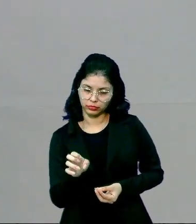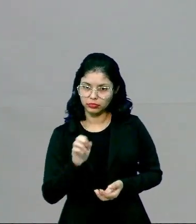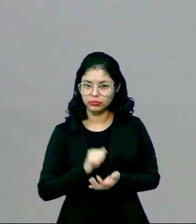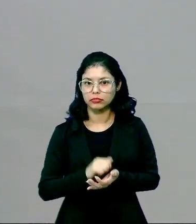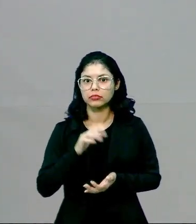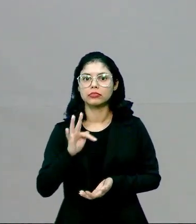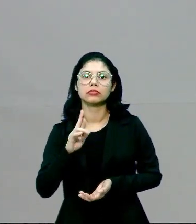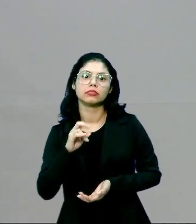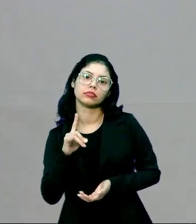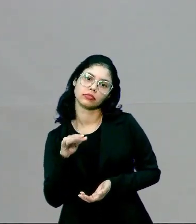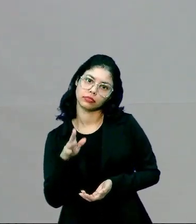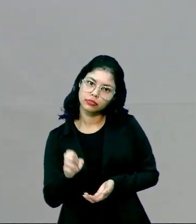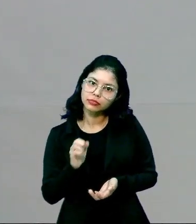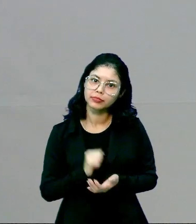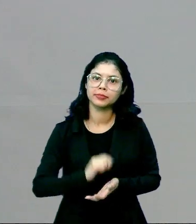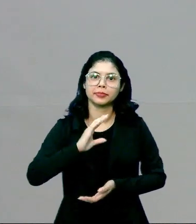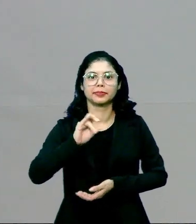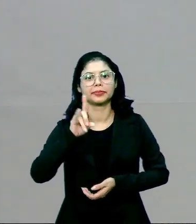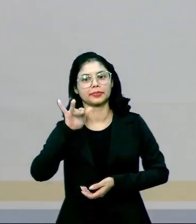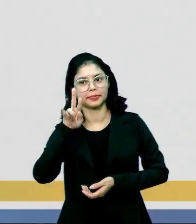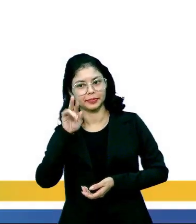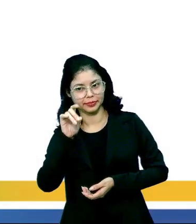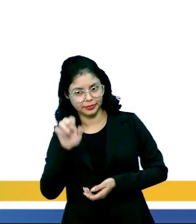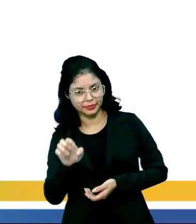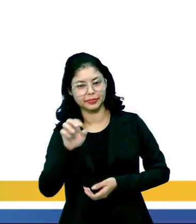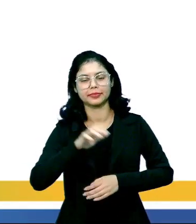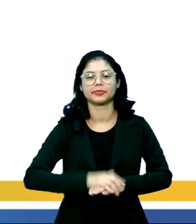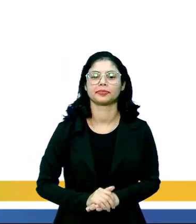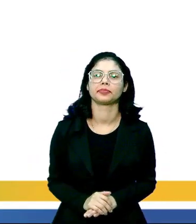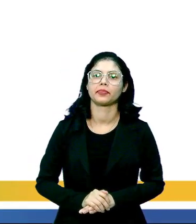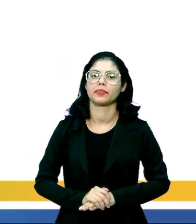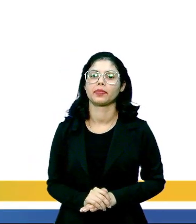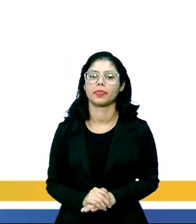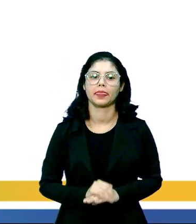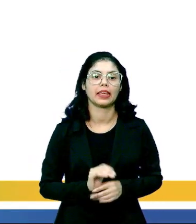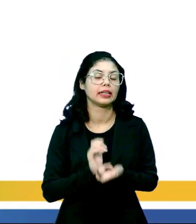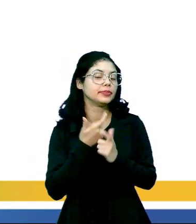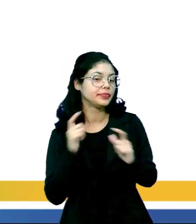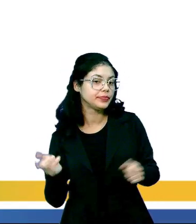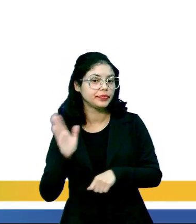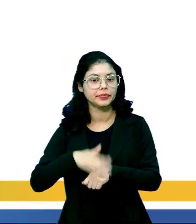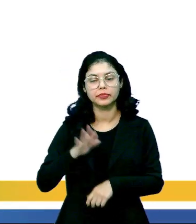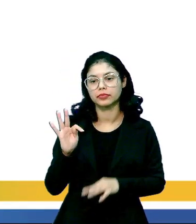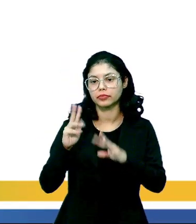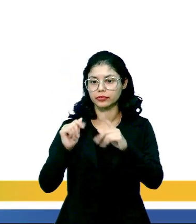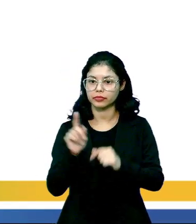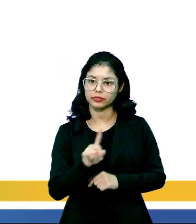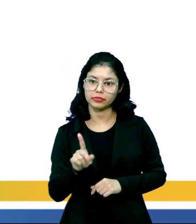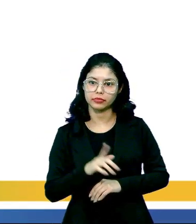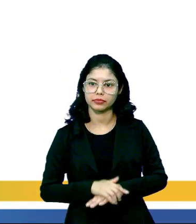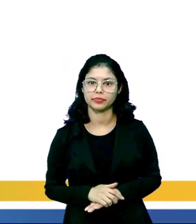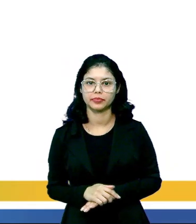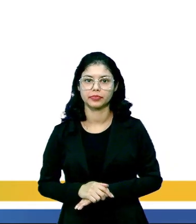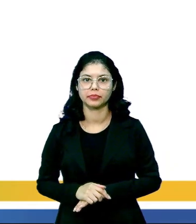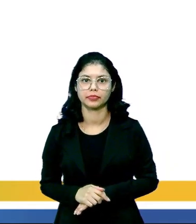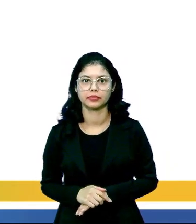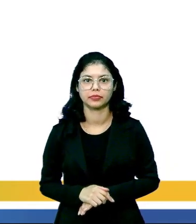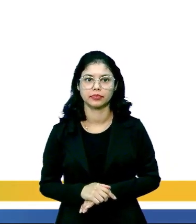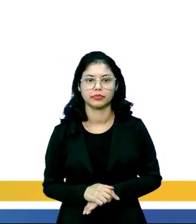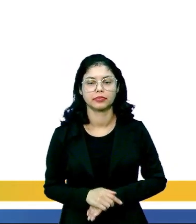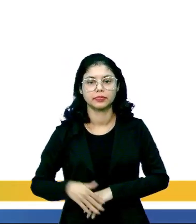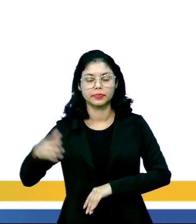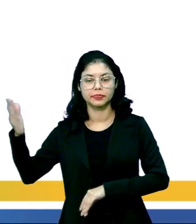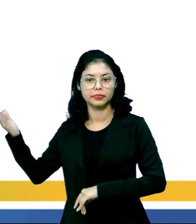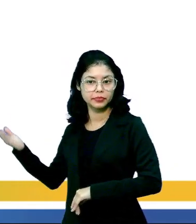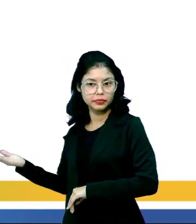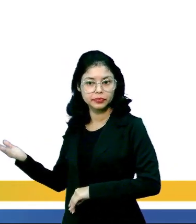foloide, cauloide, tá certo? É por isso que é aí que fala que é a maioria, não todas, tá? E